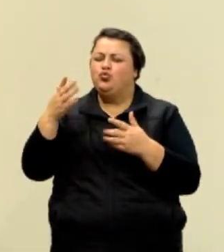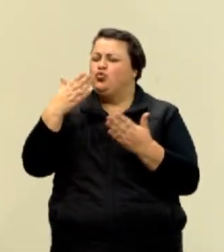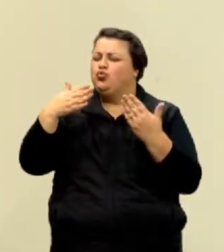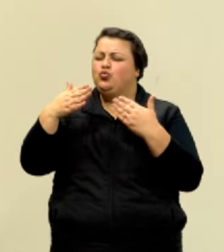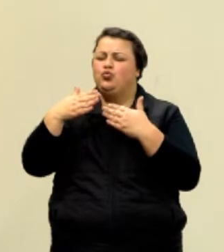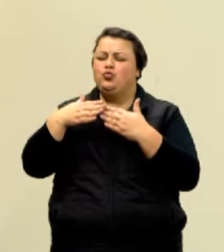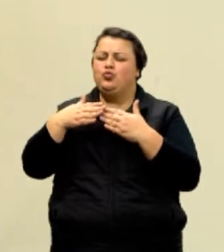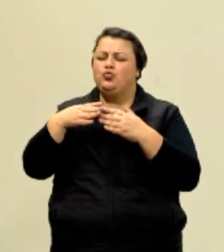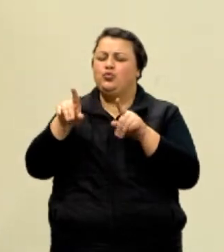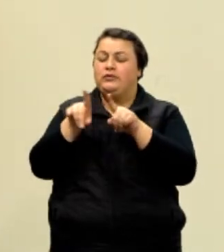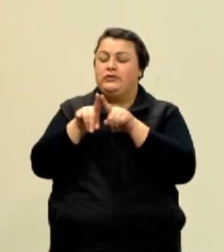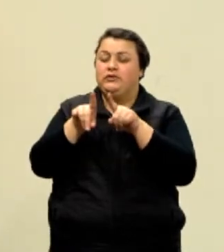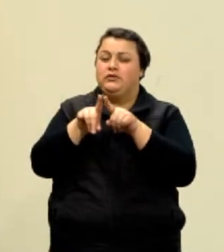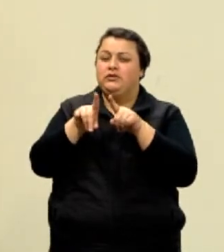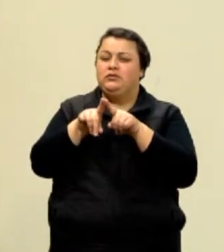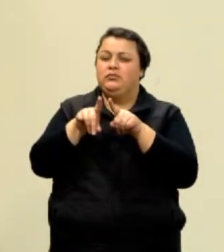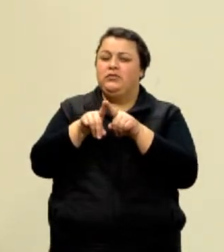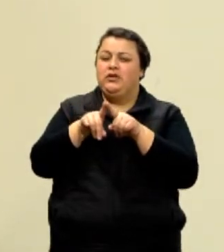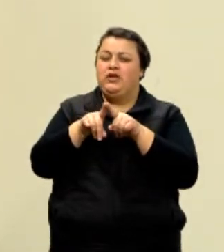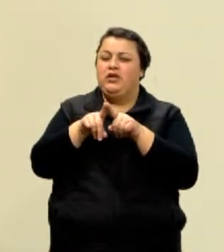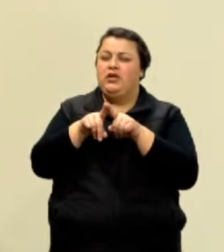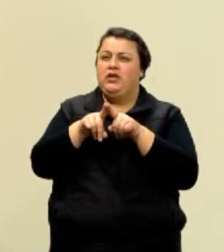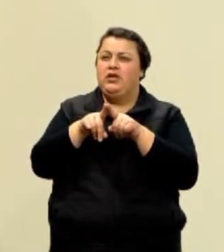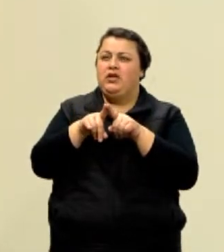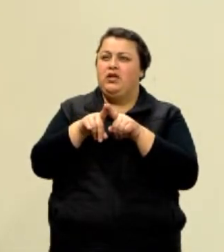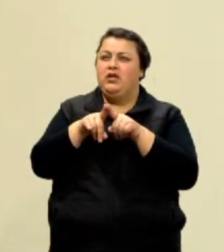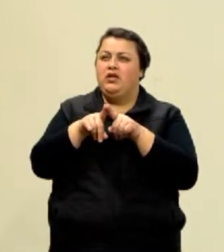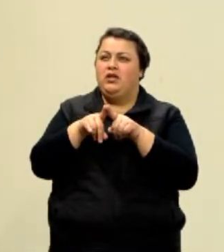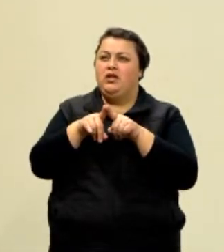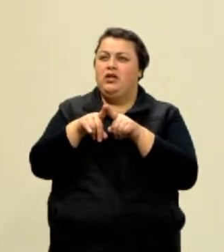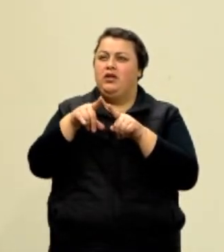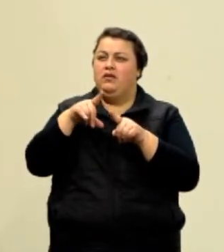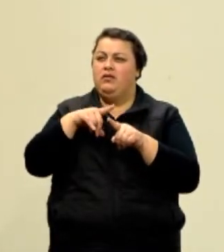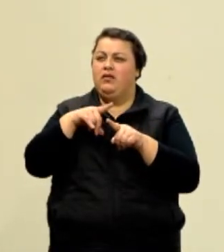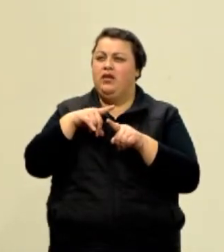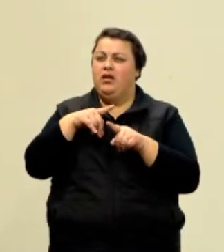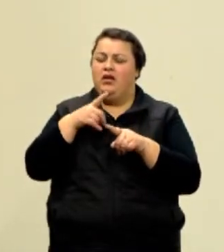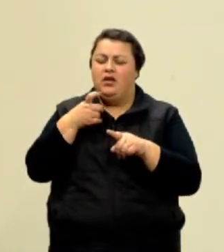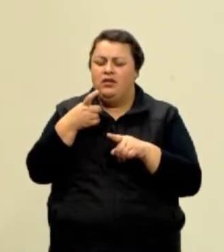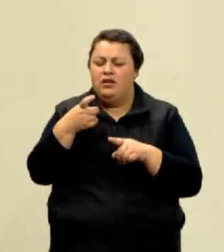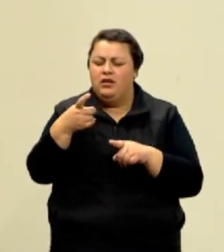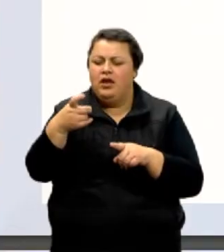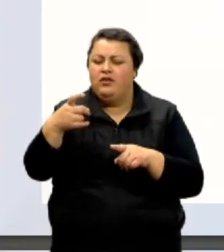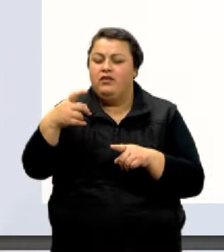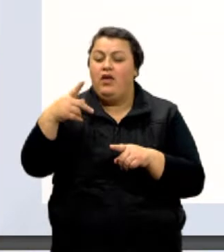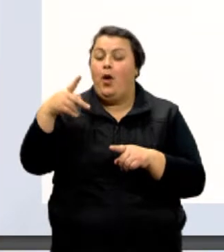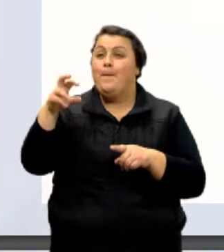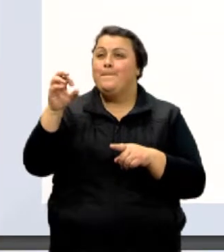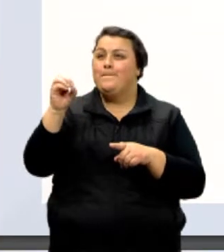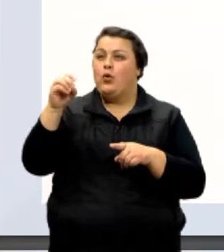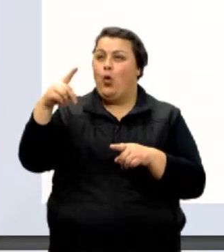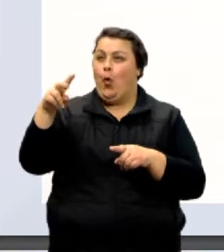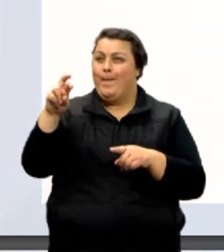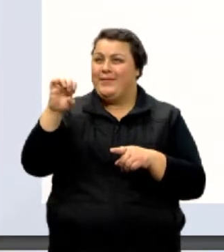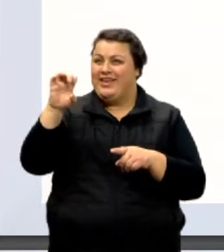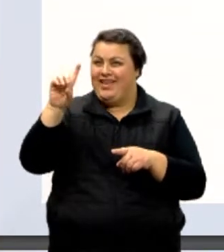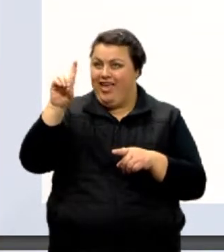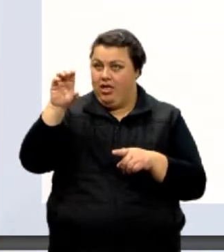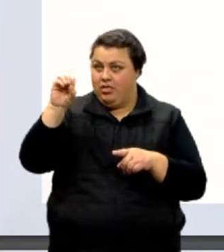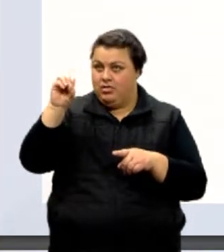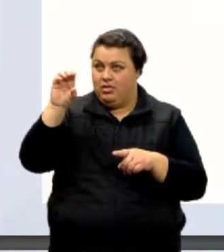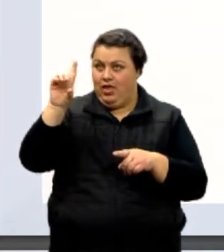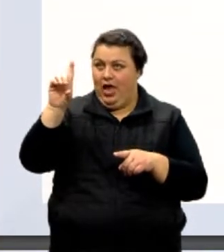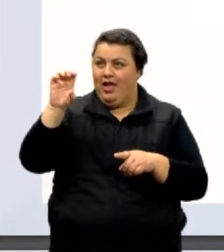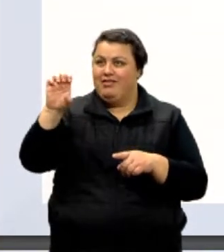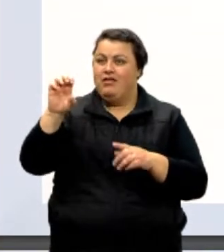propriedades são de interesse da ciência. se essa propriedade pode ser expressa numericamente,